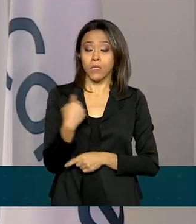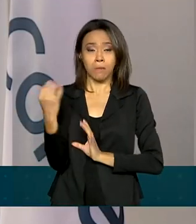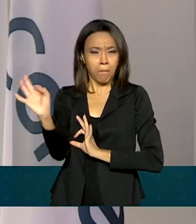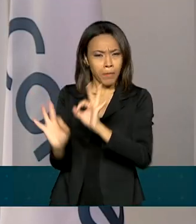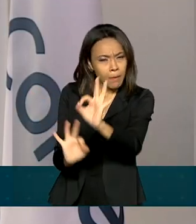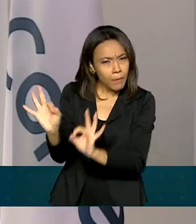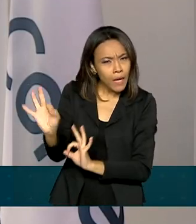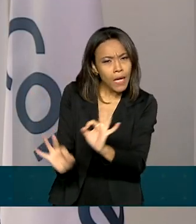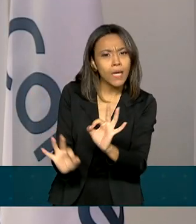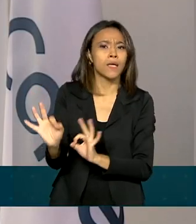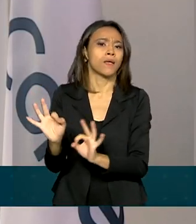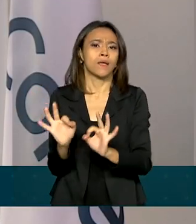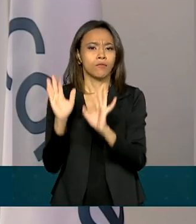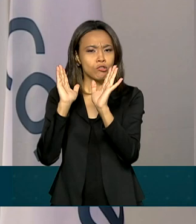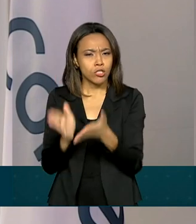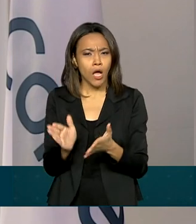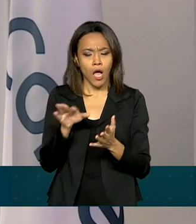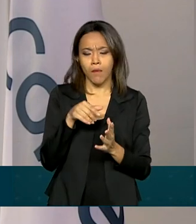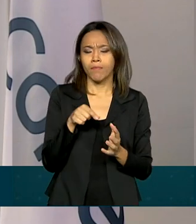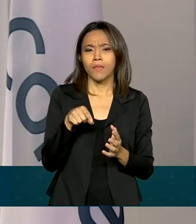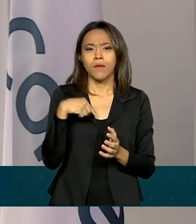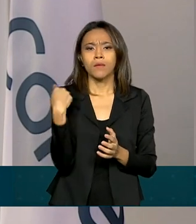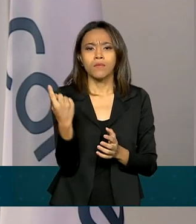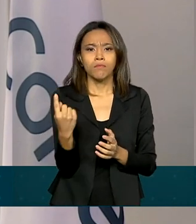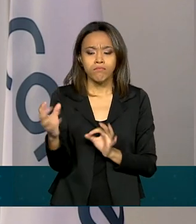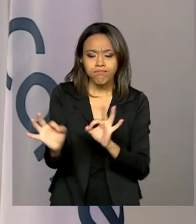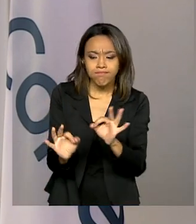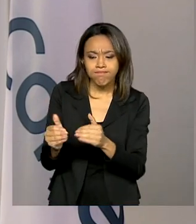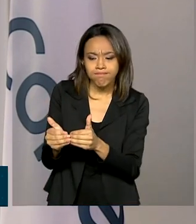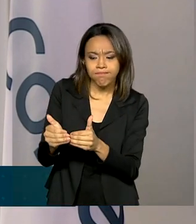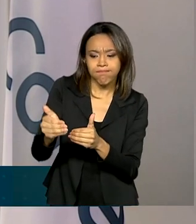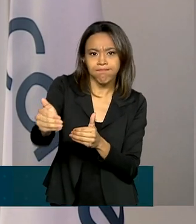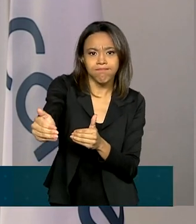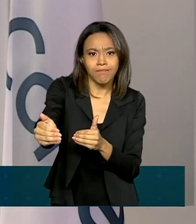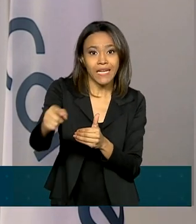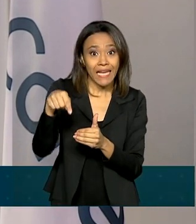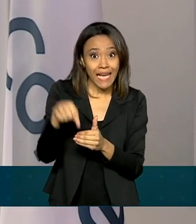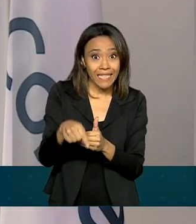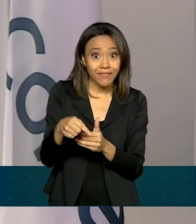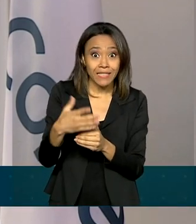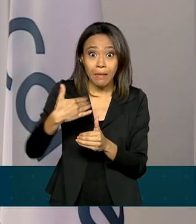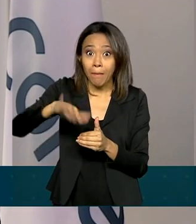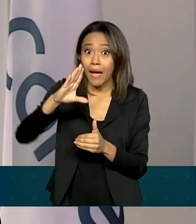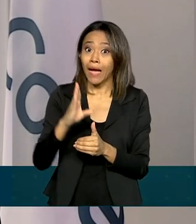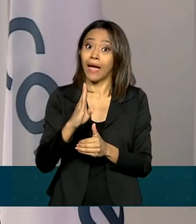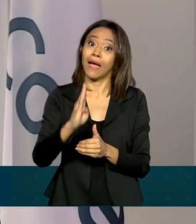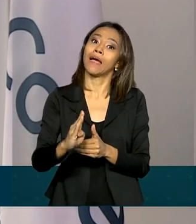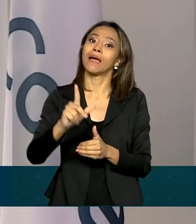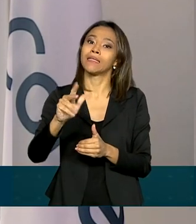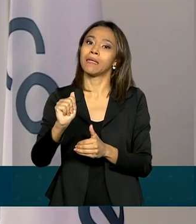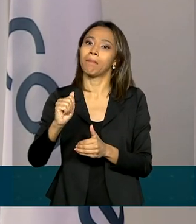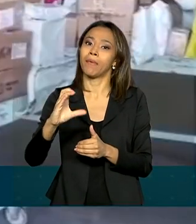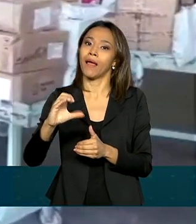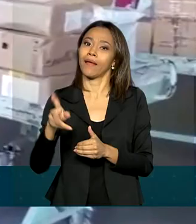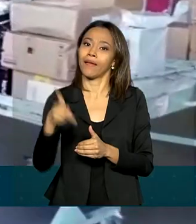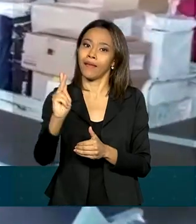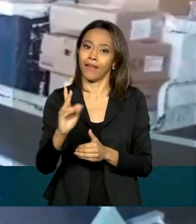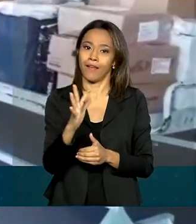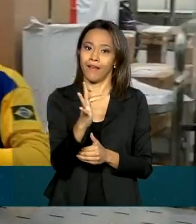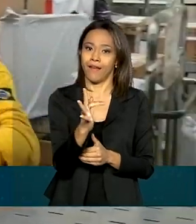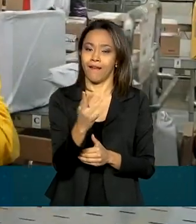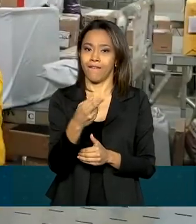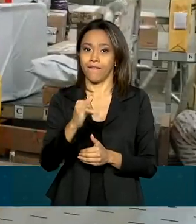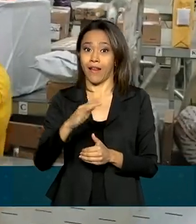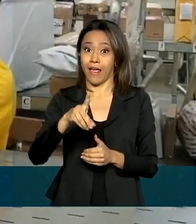as expectativas projetadas para essa que será a maior Black Friday de todos os tempos. A